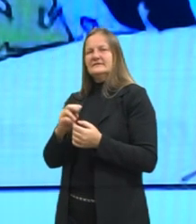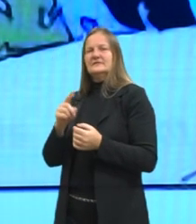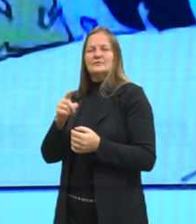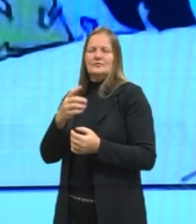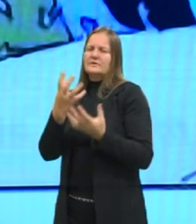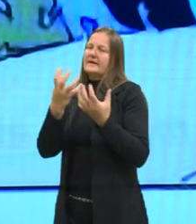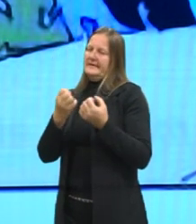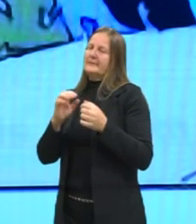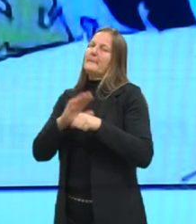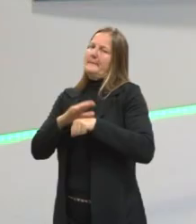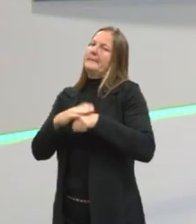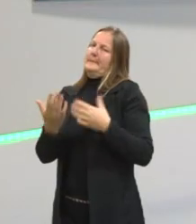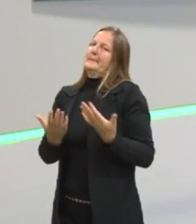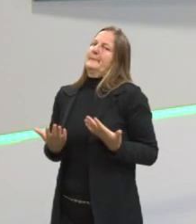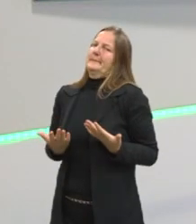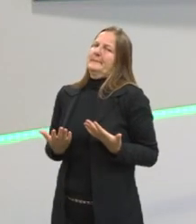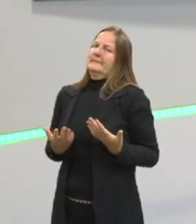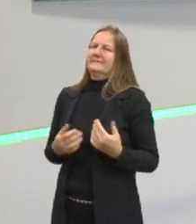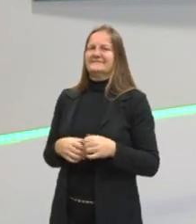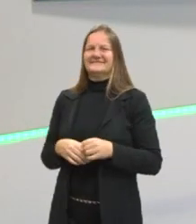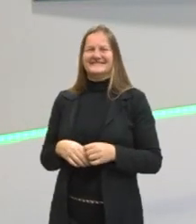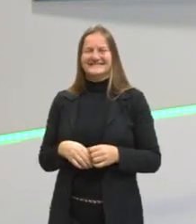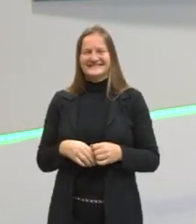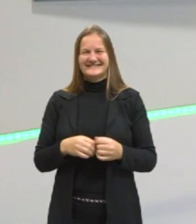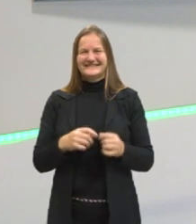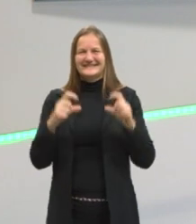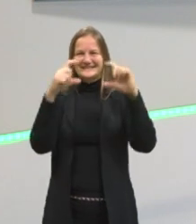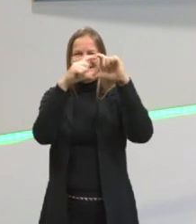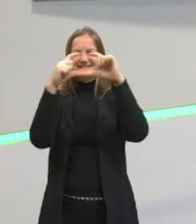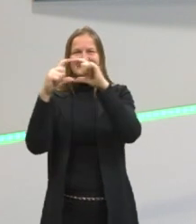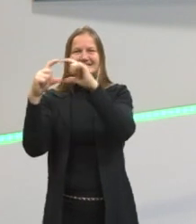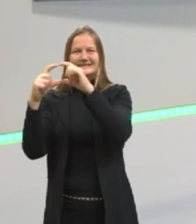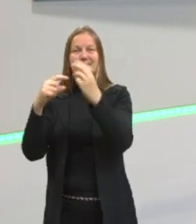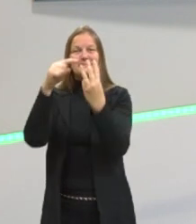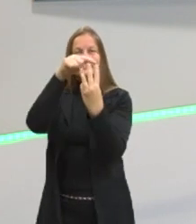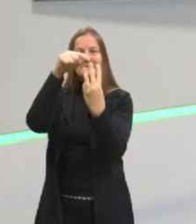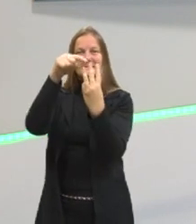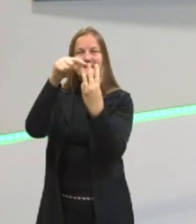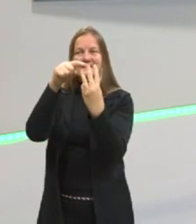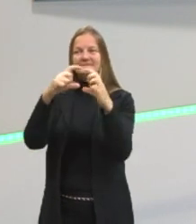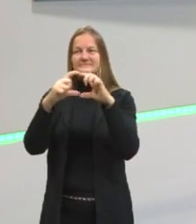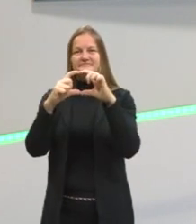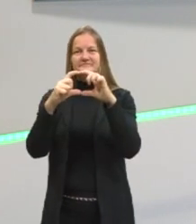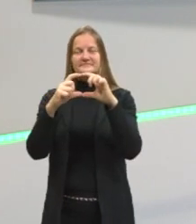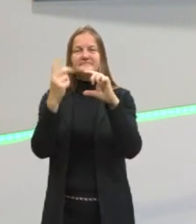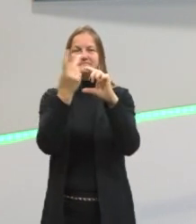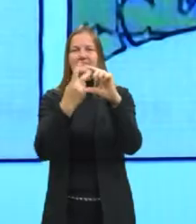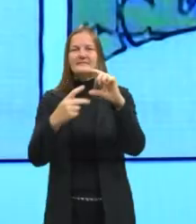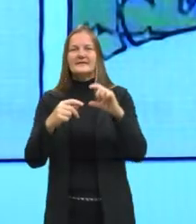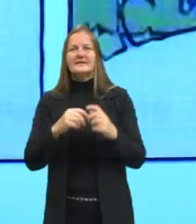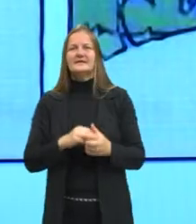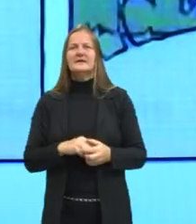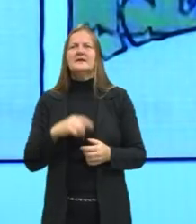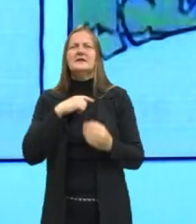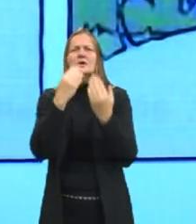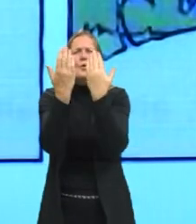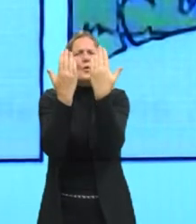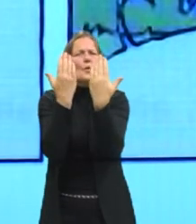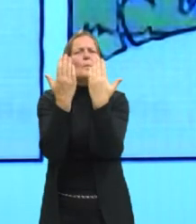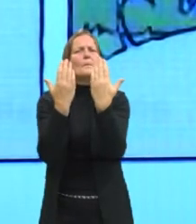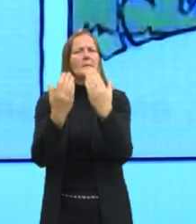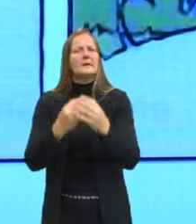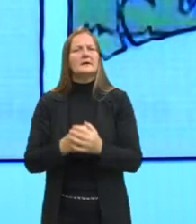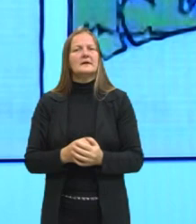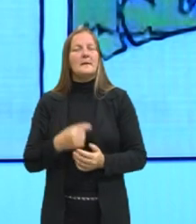querendo demais. Aqui nesse quadrinho, aqui nesse segundo, se a gente for ver, a gente tem também uma comparação.